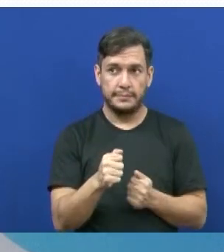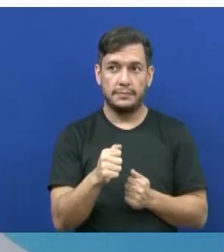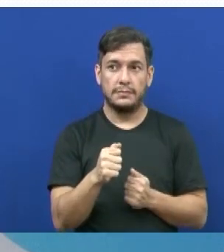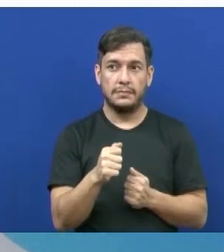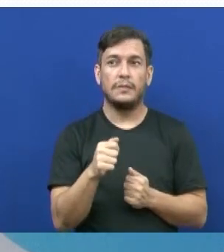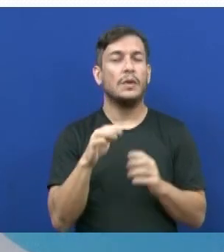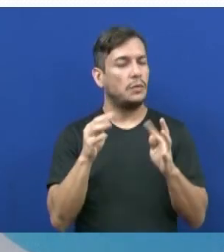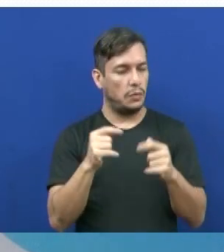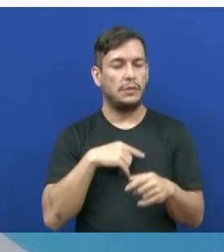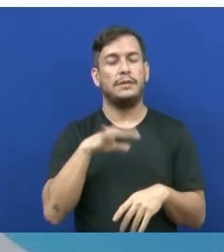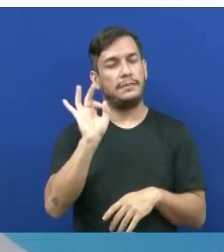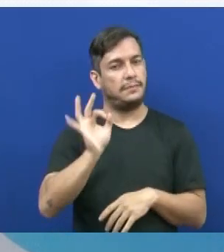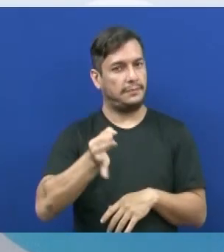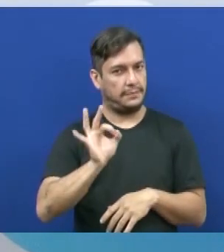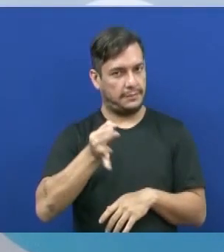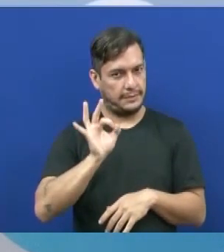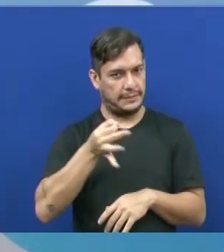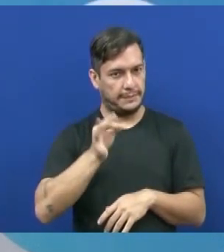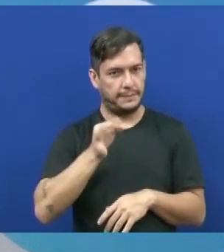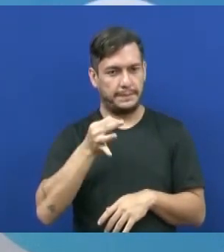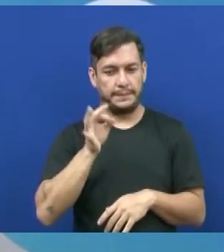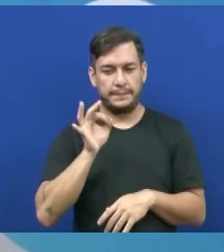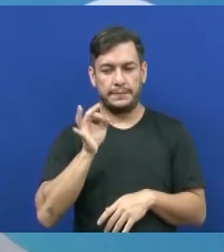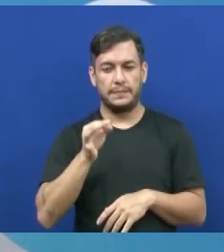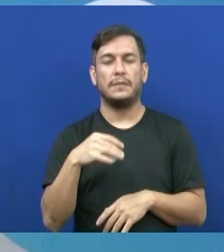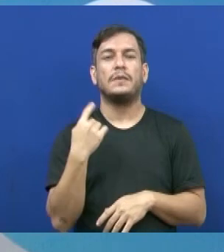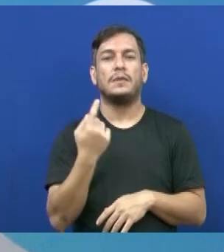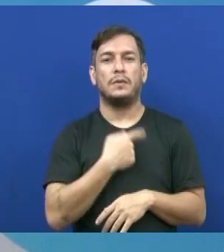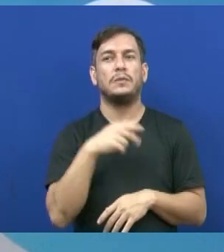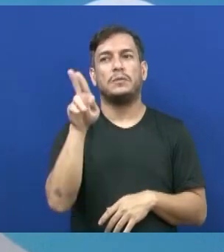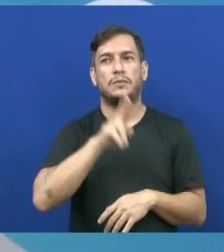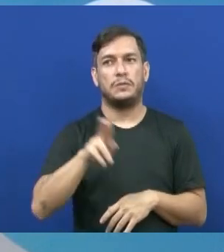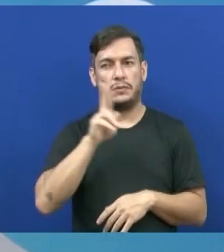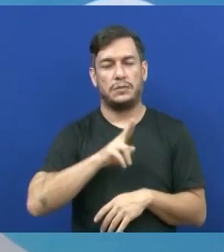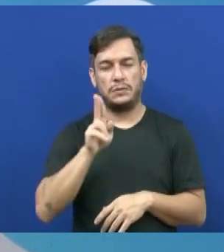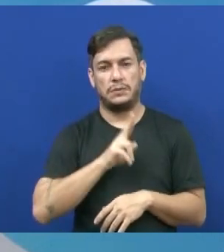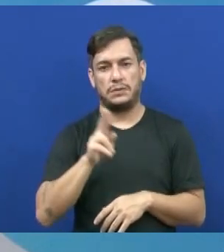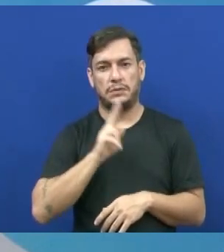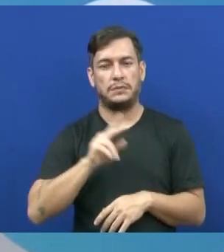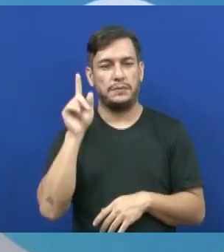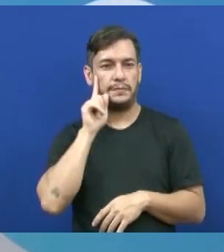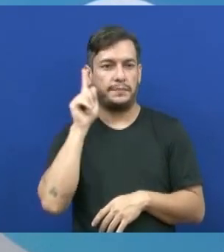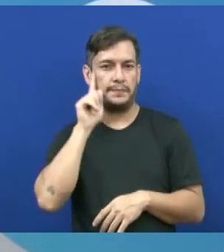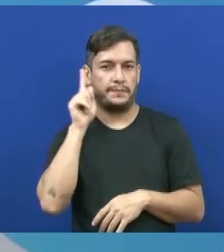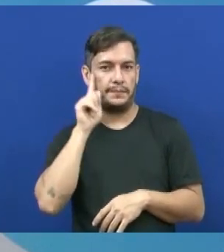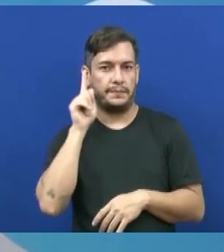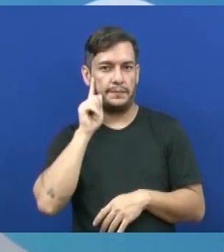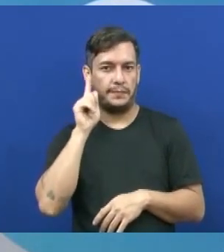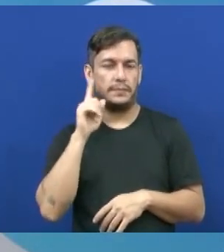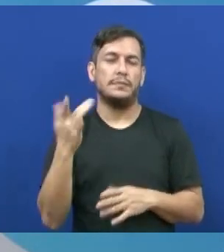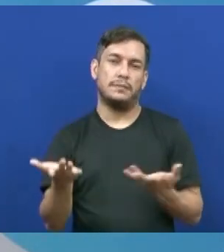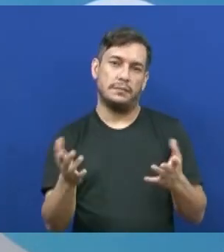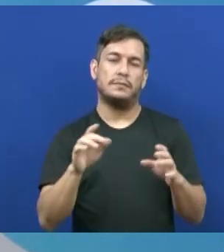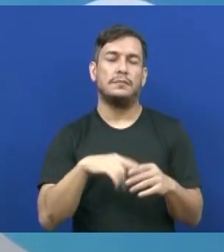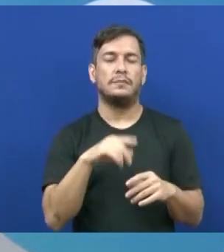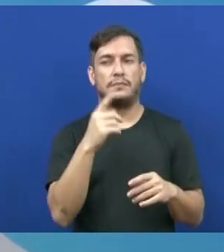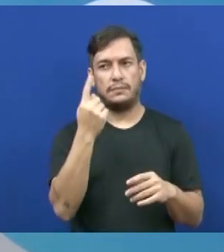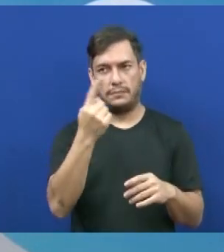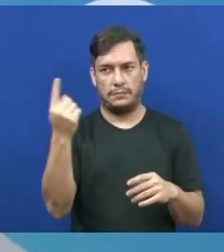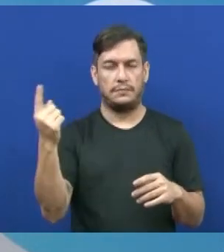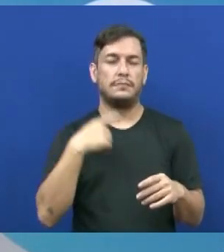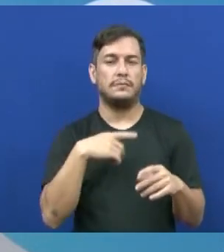acima estão corretas. Todas essas palavras nós utilizamos no nosso dia a dia, claro, cada um na sua respectiva área,